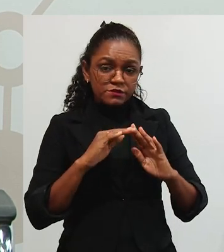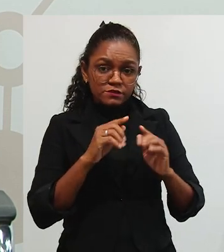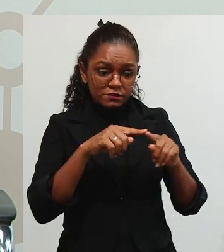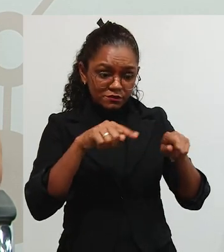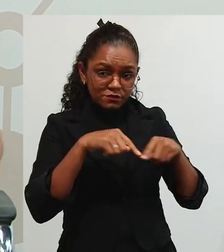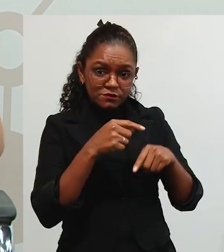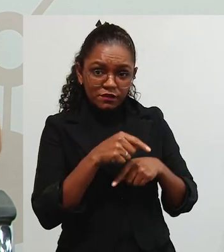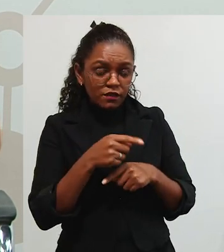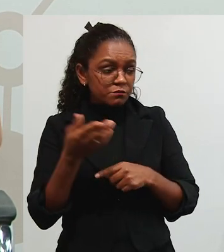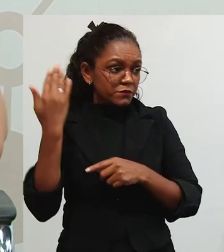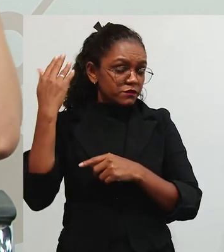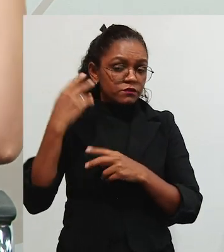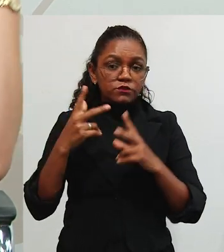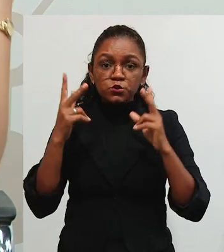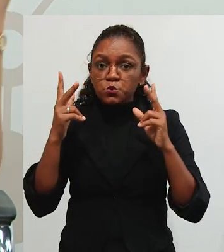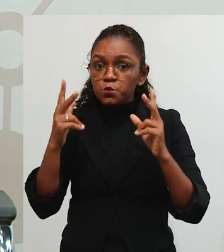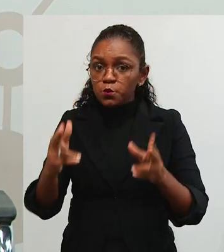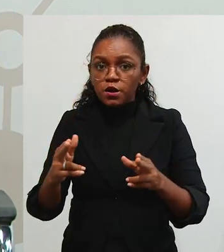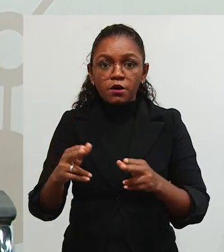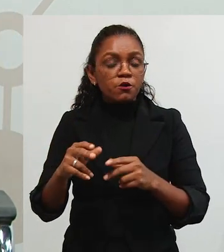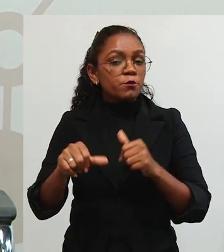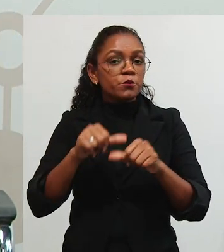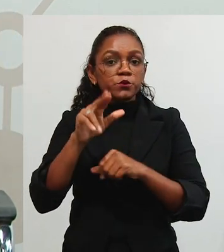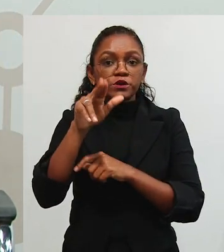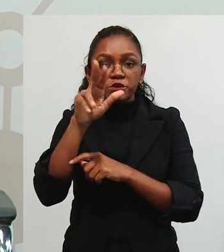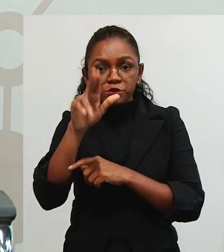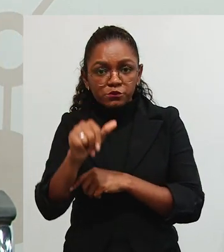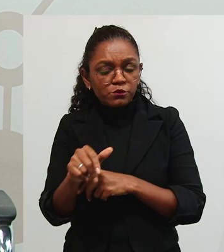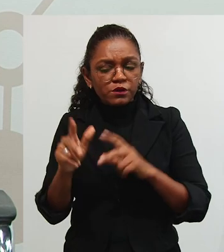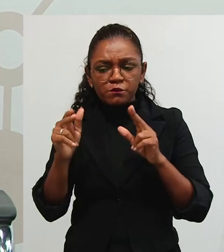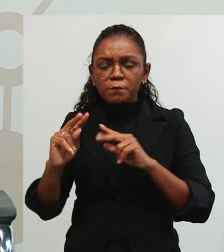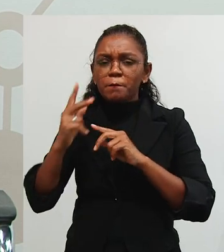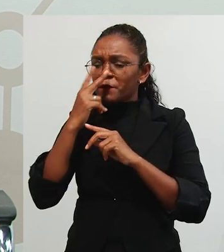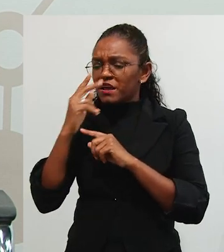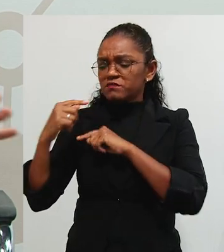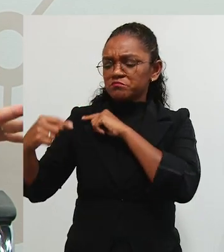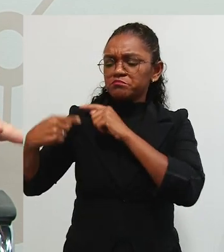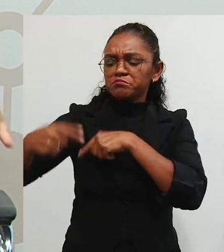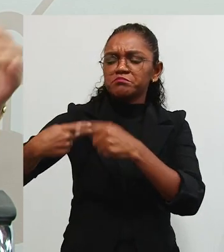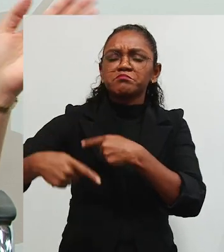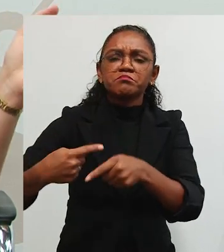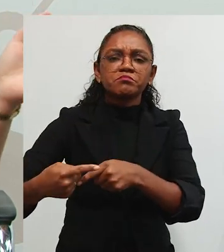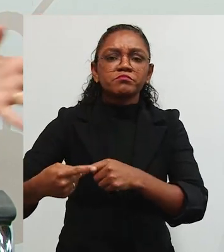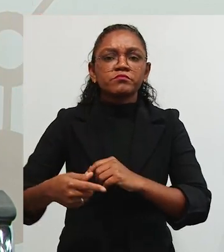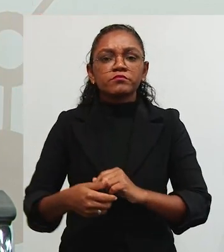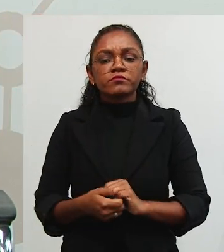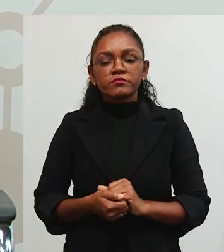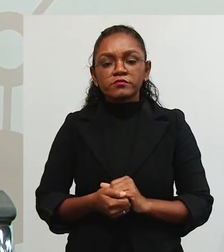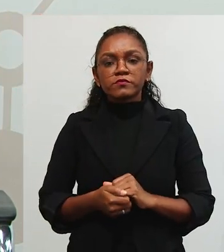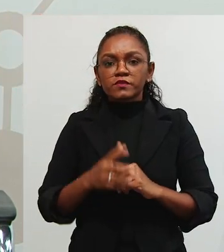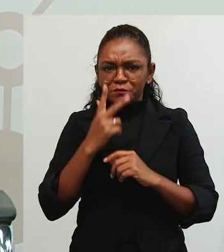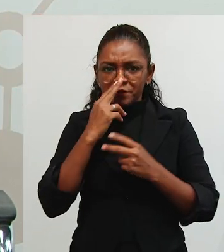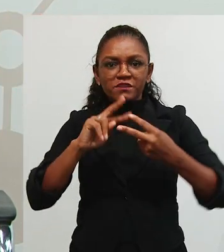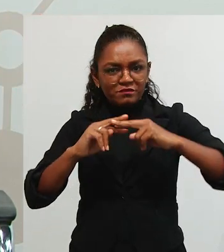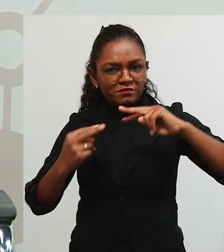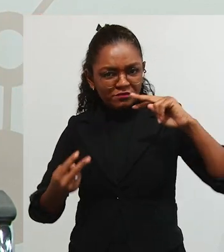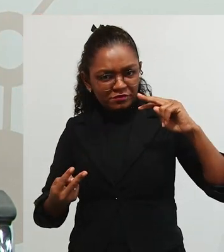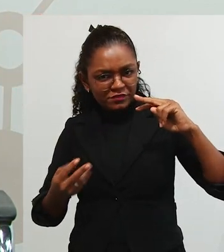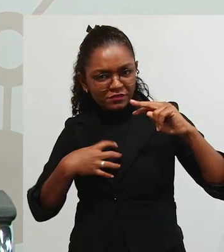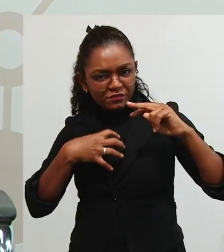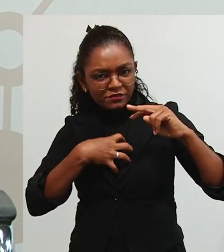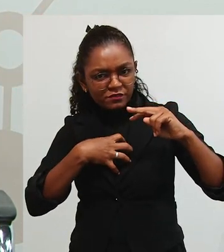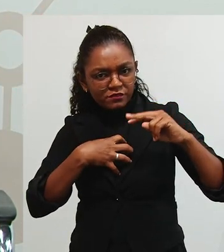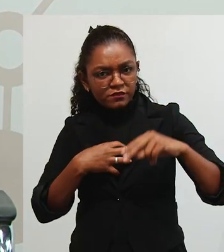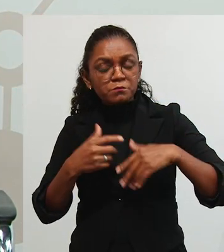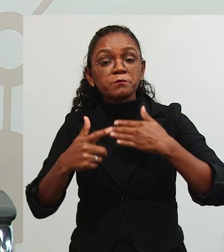o primo dele na minha sala, anos anteriores, também não aprendia de família. Já nasceu assim. Então, tem